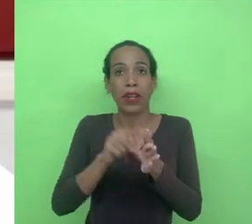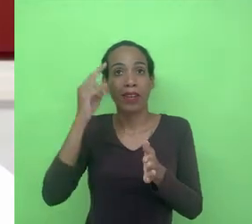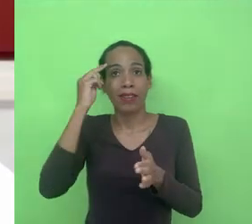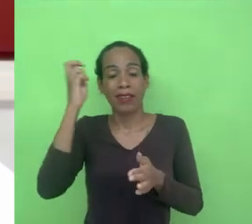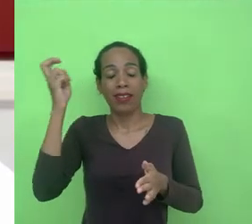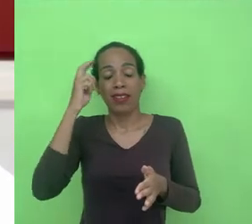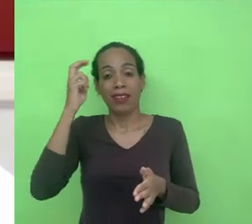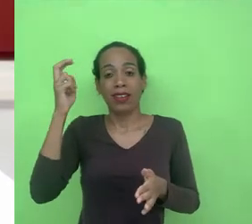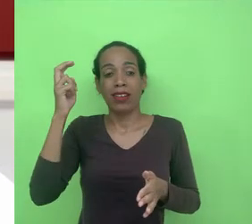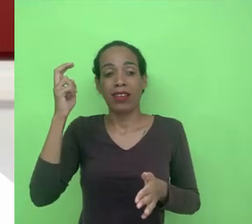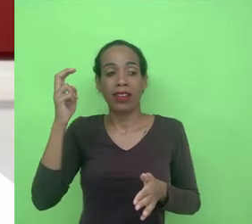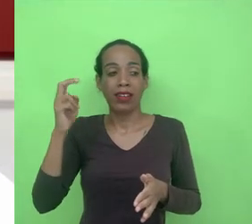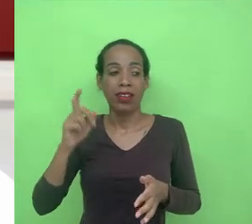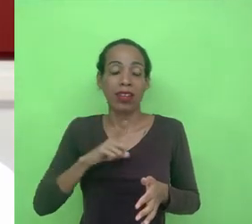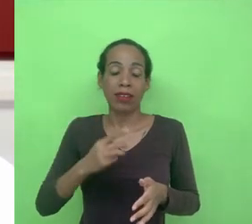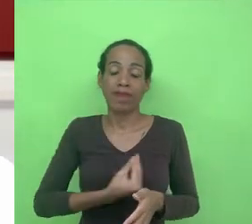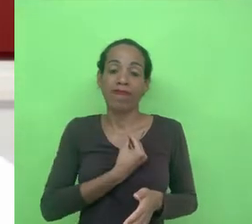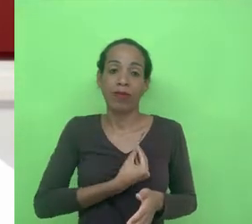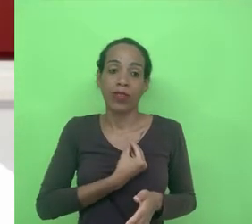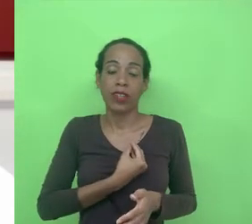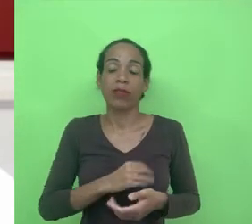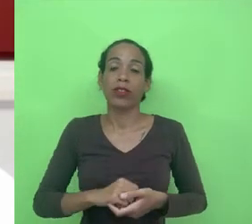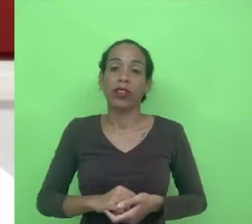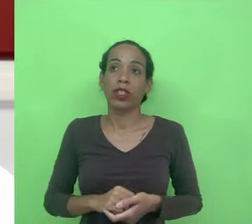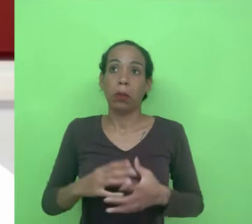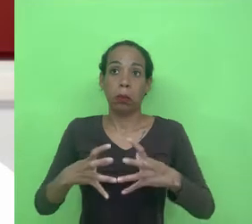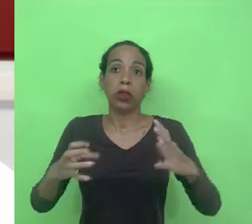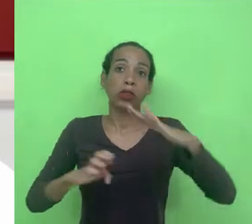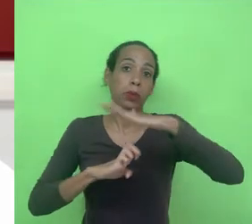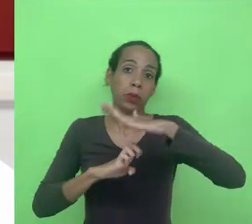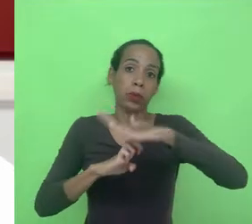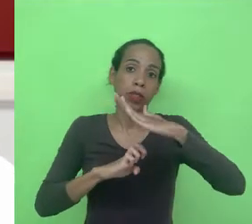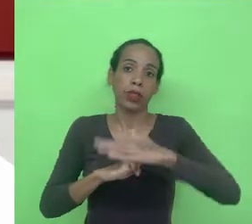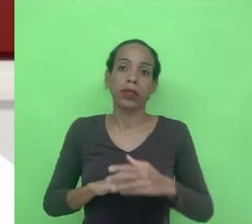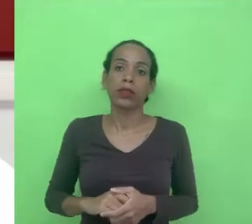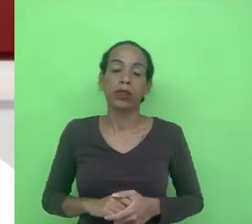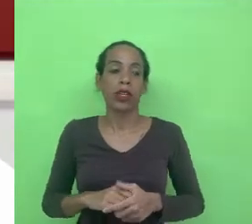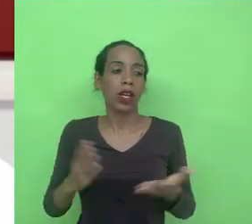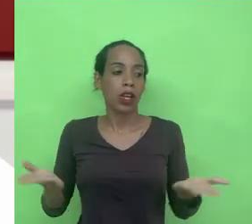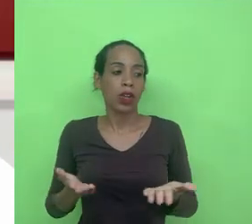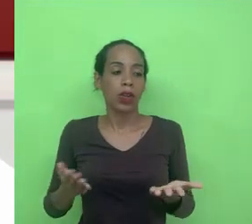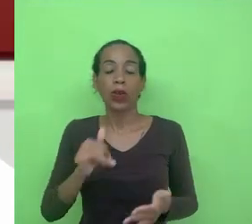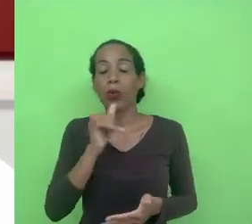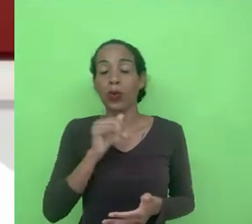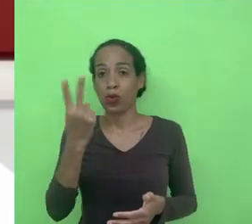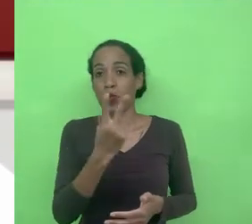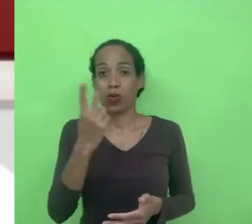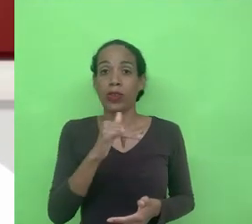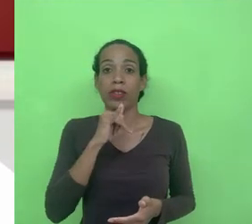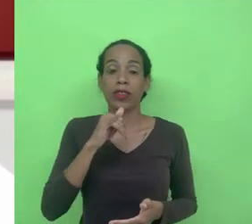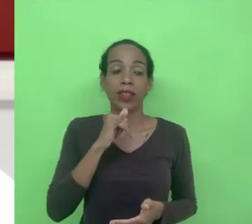propriedade industrial de alguém dessas grandes empresas e aí considerando esses exemplos eu queria